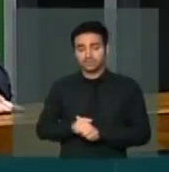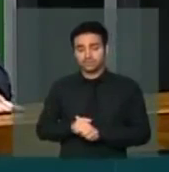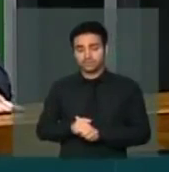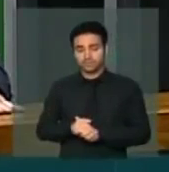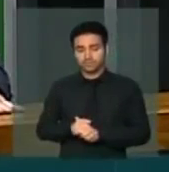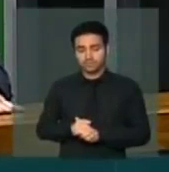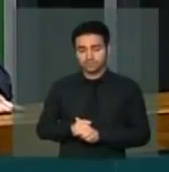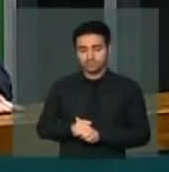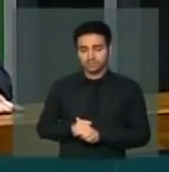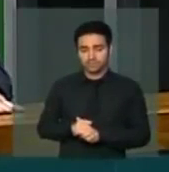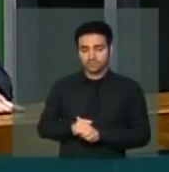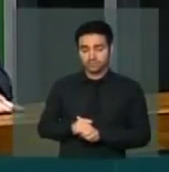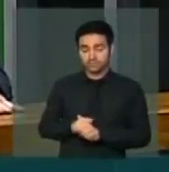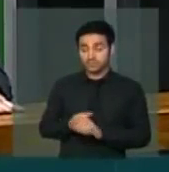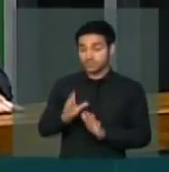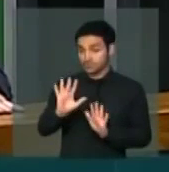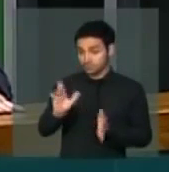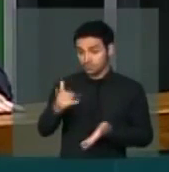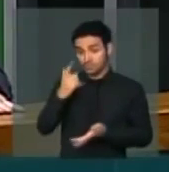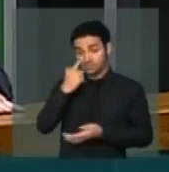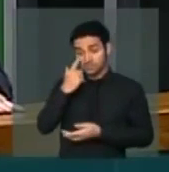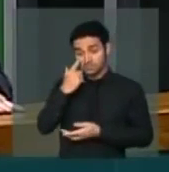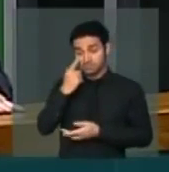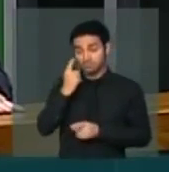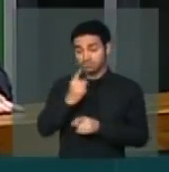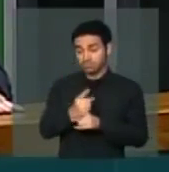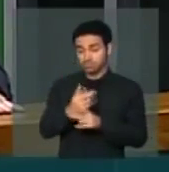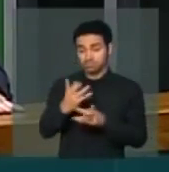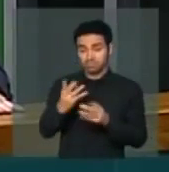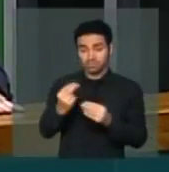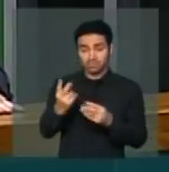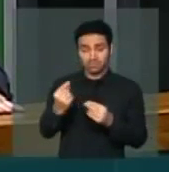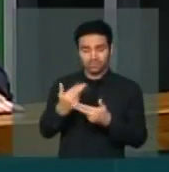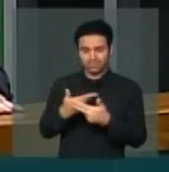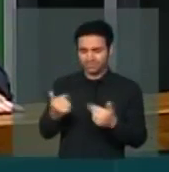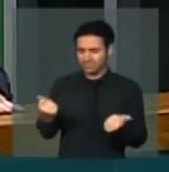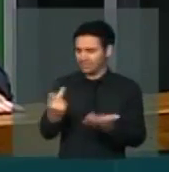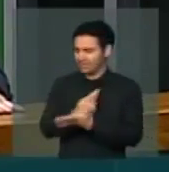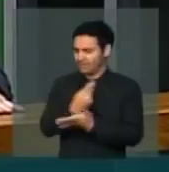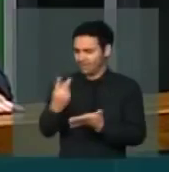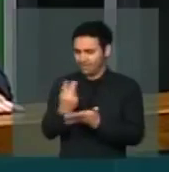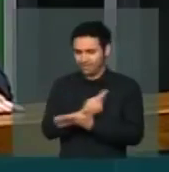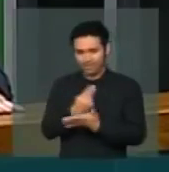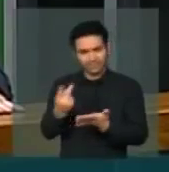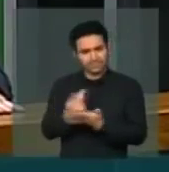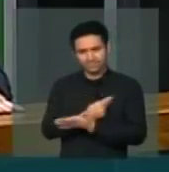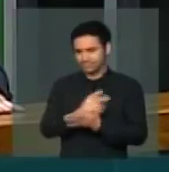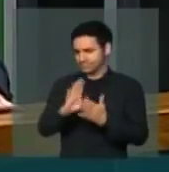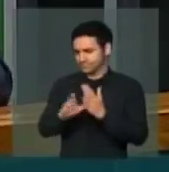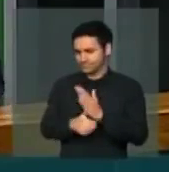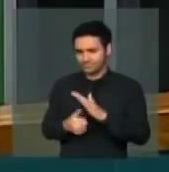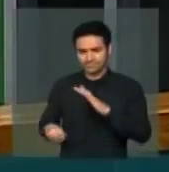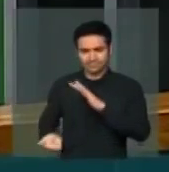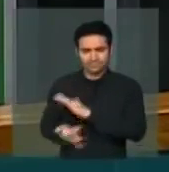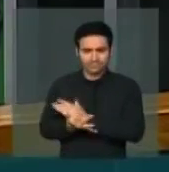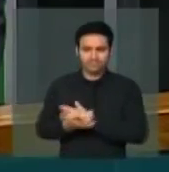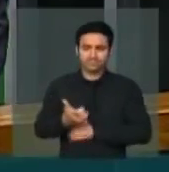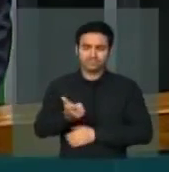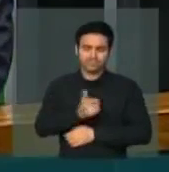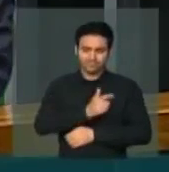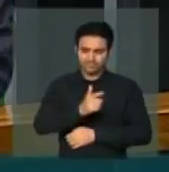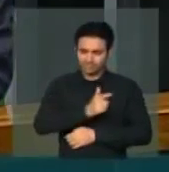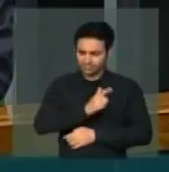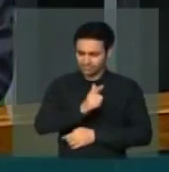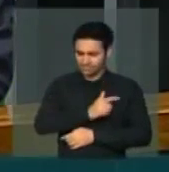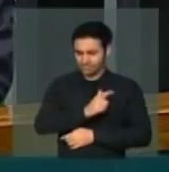aonde se verificam irregularidades no processo licitatório e na sua